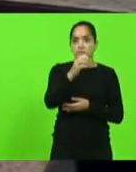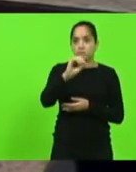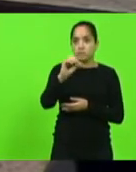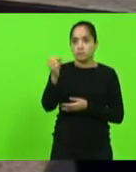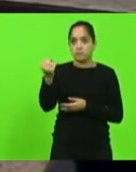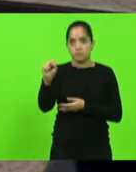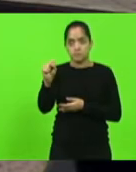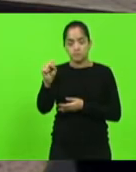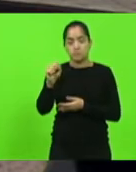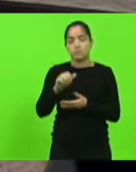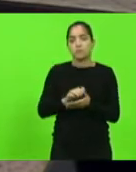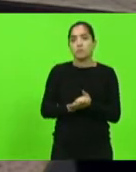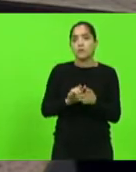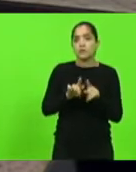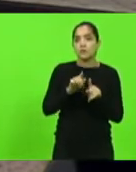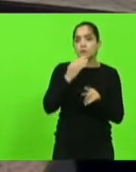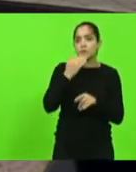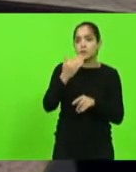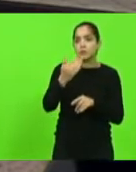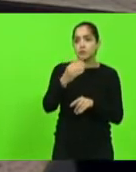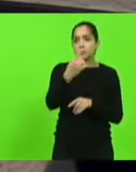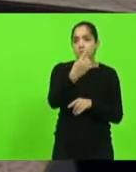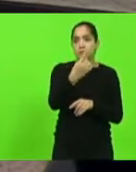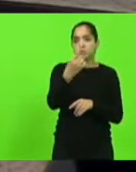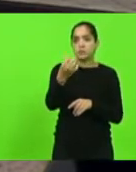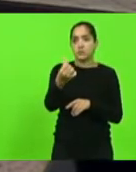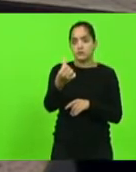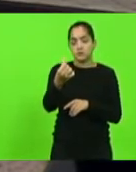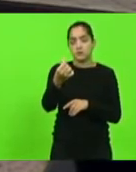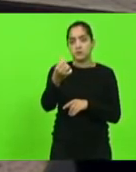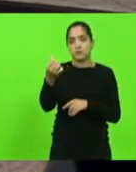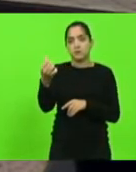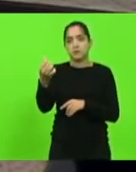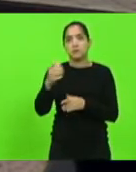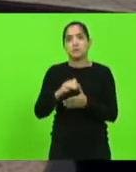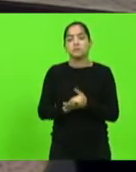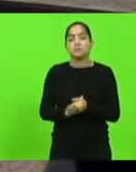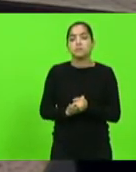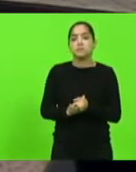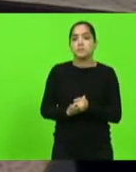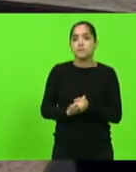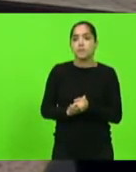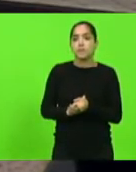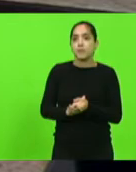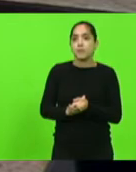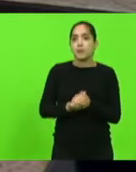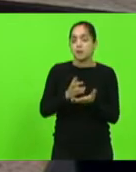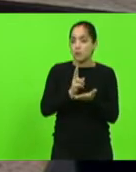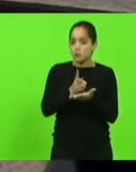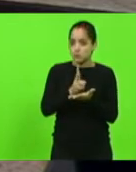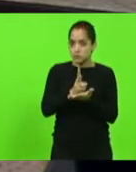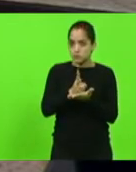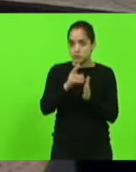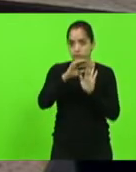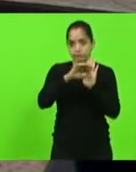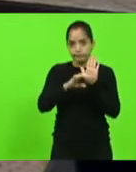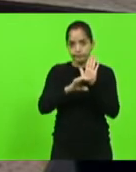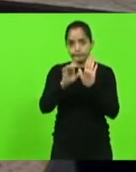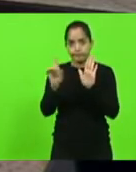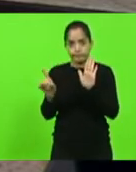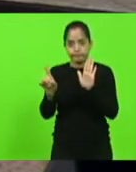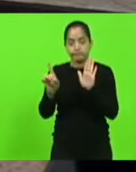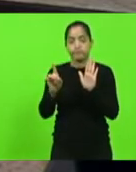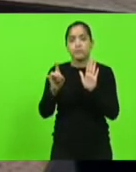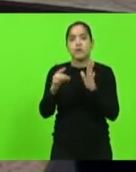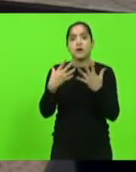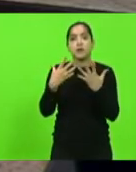de 2021 e o requerimento nº 1.666 de 2021. Dando continuidade à ordem do dia, o senhor presidente